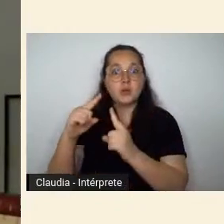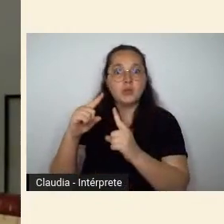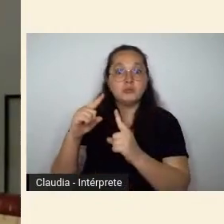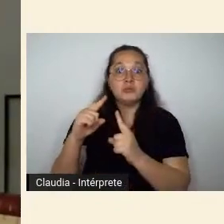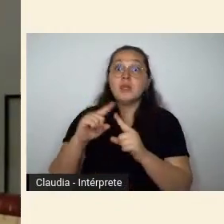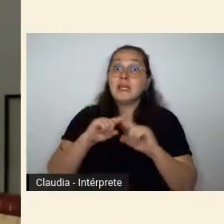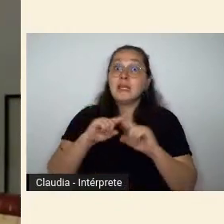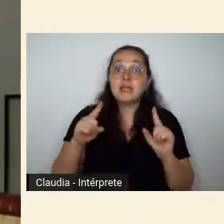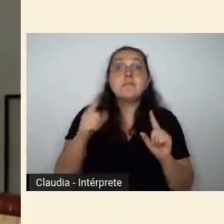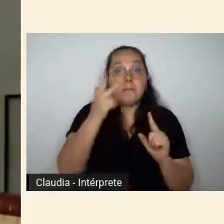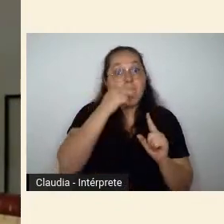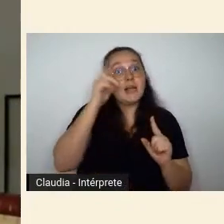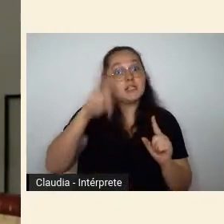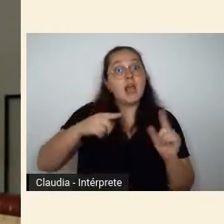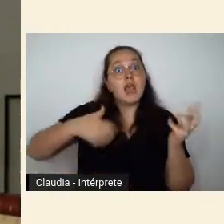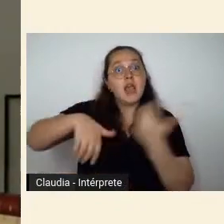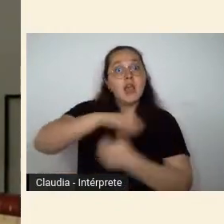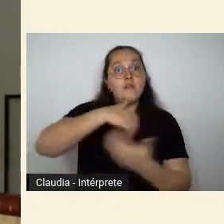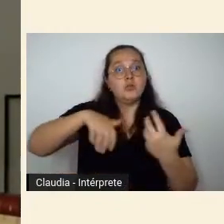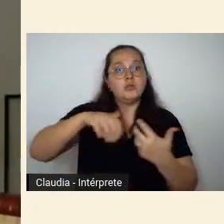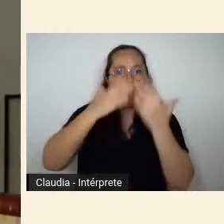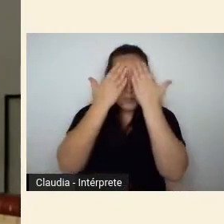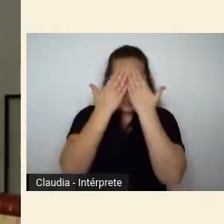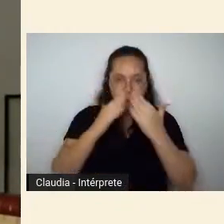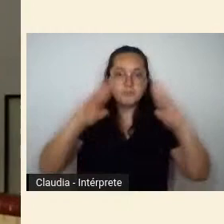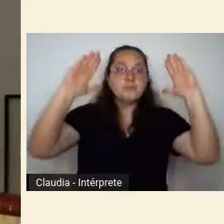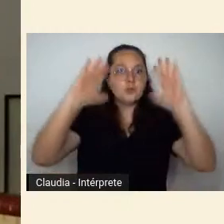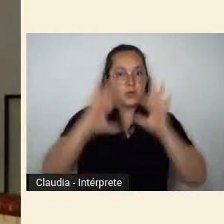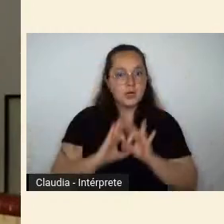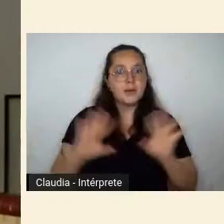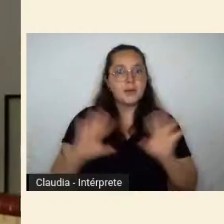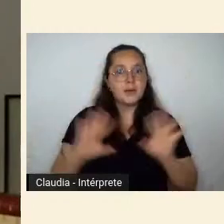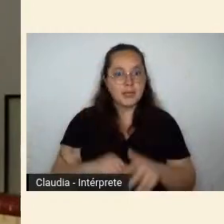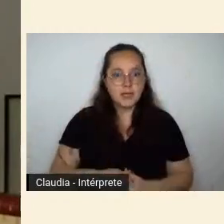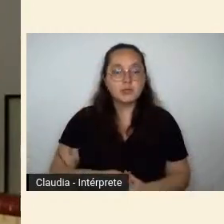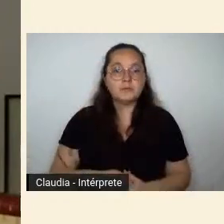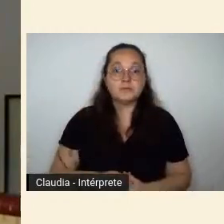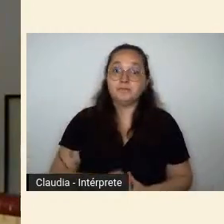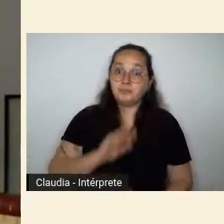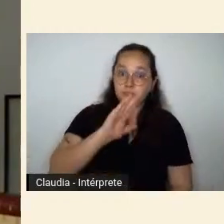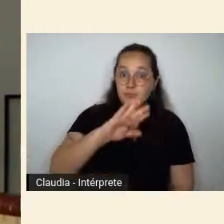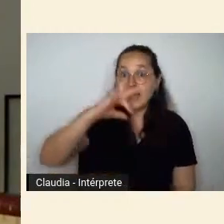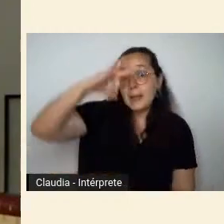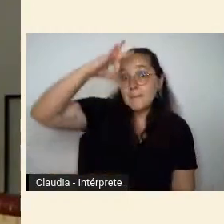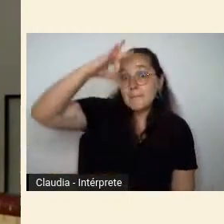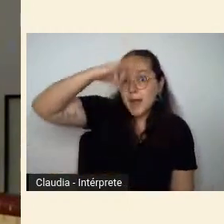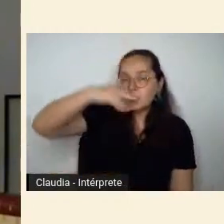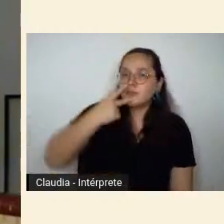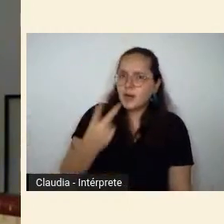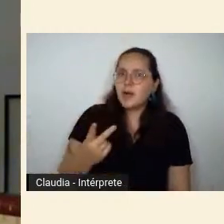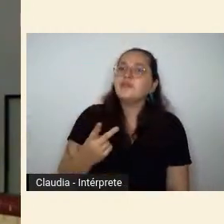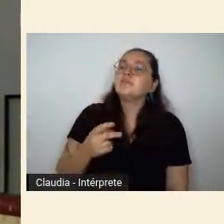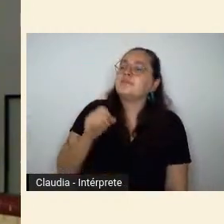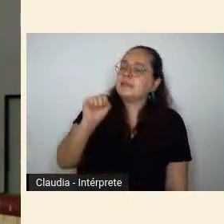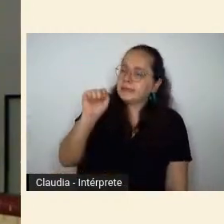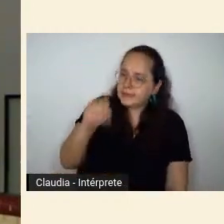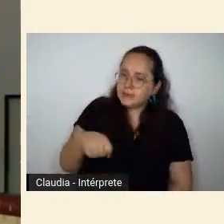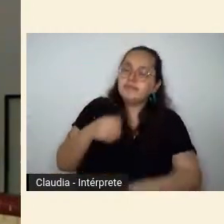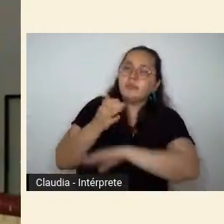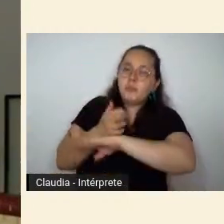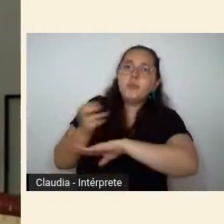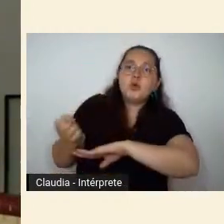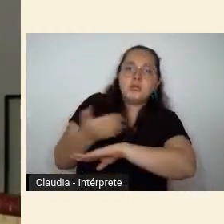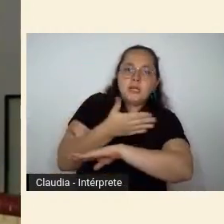caráter revolucionário libertário então Mário ao mesmo tempo que ele assumia que o modernismo tinha uma dimensão nacional ele se sentia um pouco